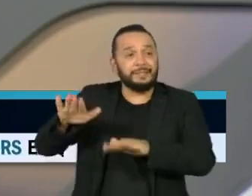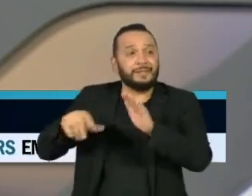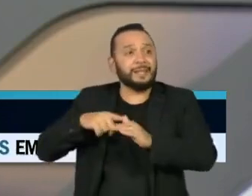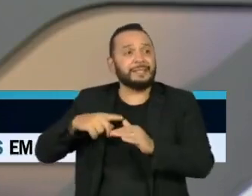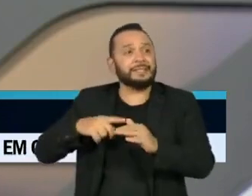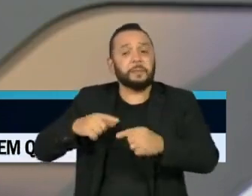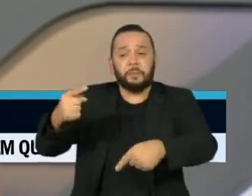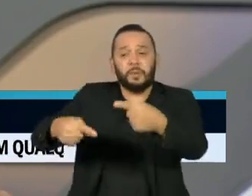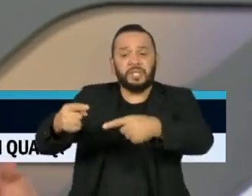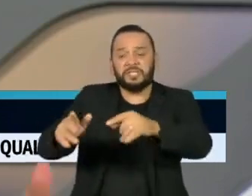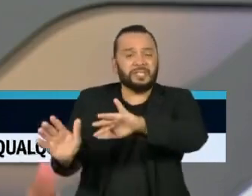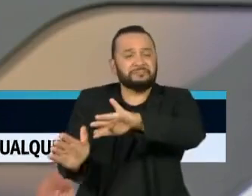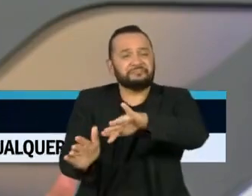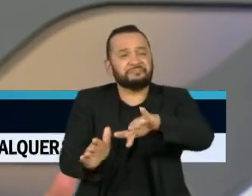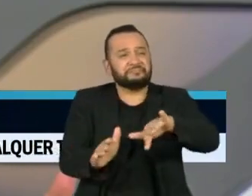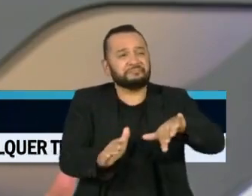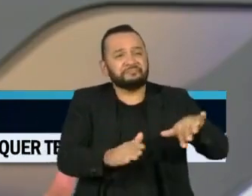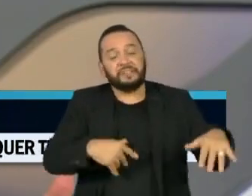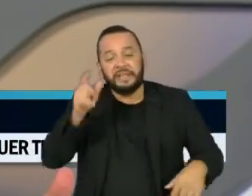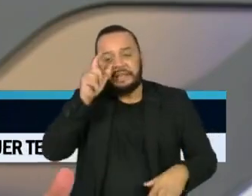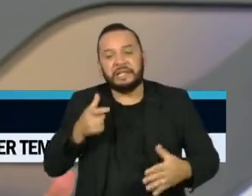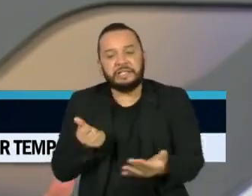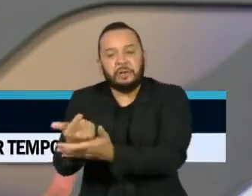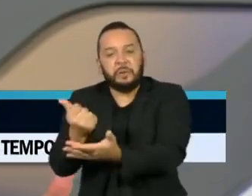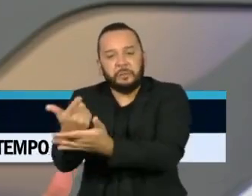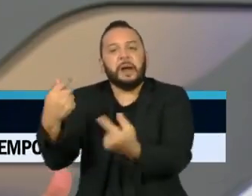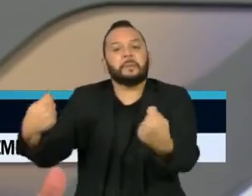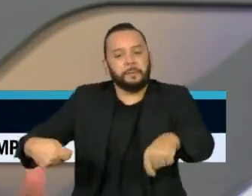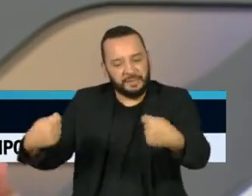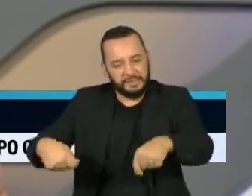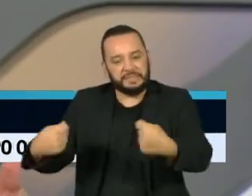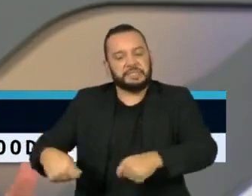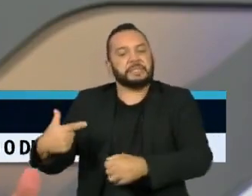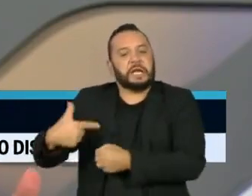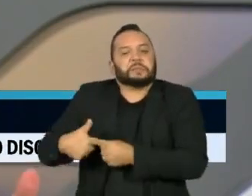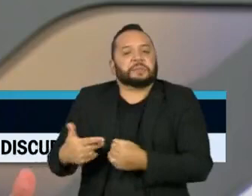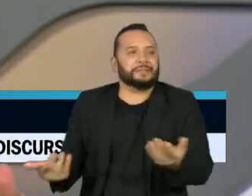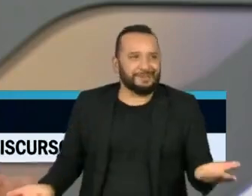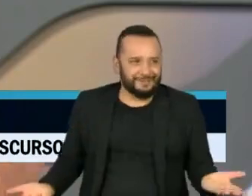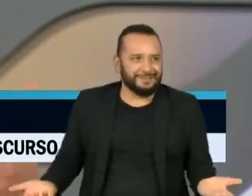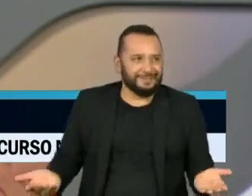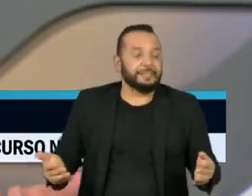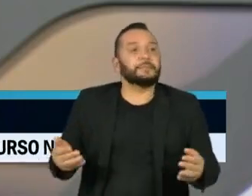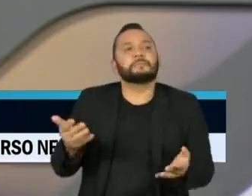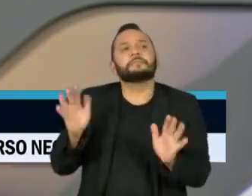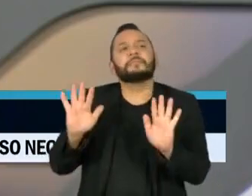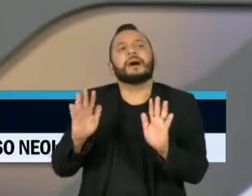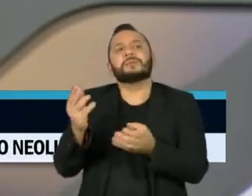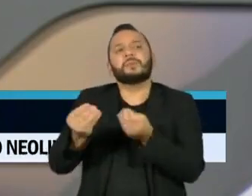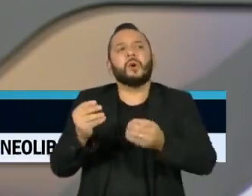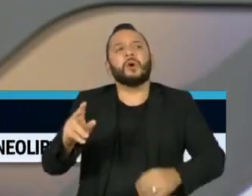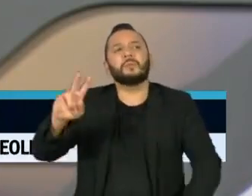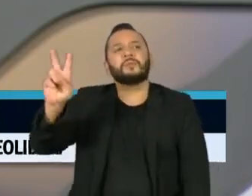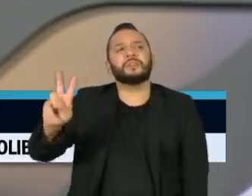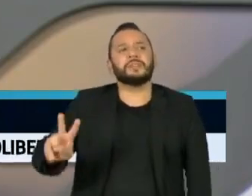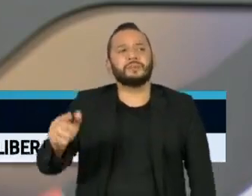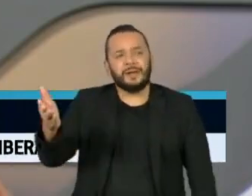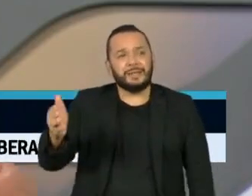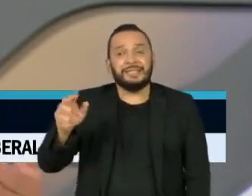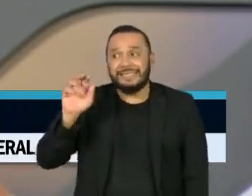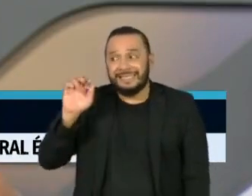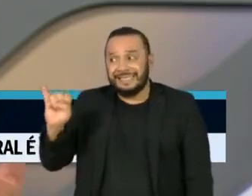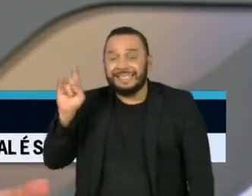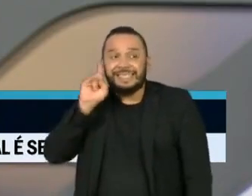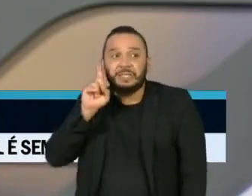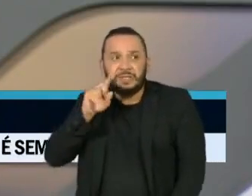constantes. No caso da Venezuela especificamente, a grande preocupação é como que vai ficar o regime maduro,